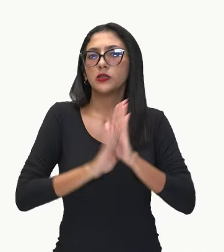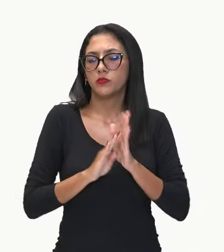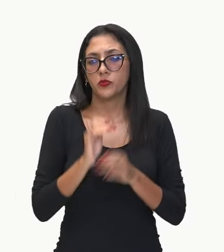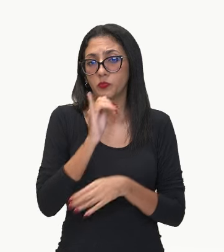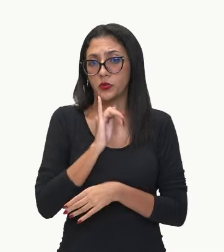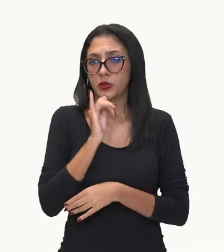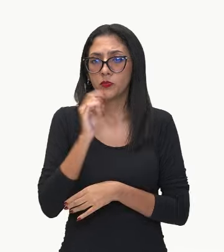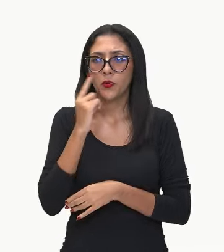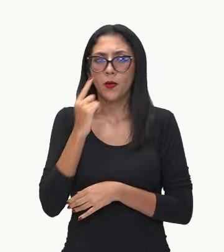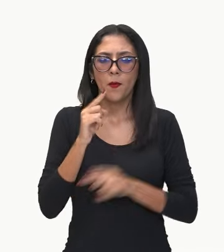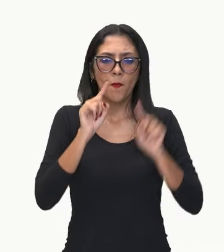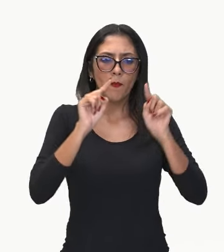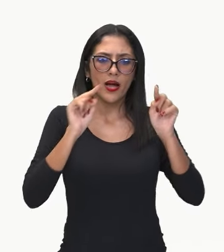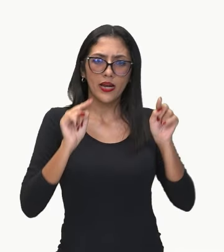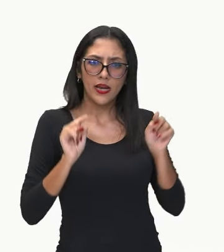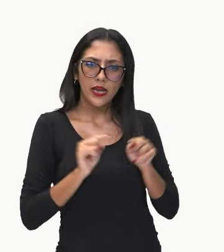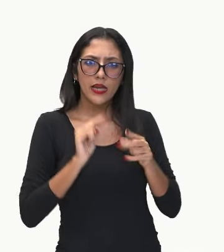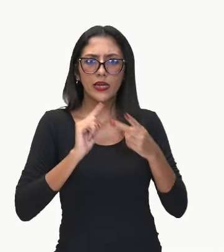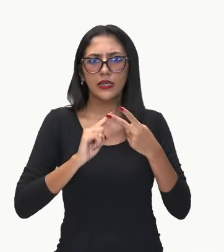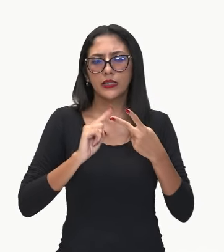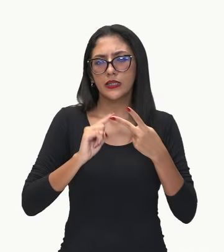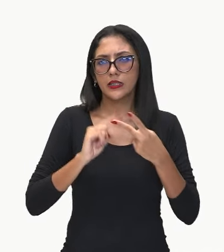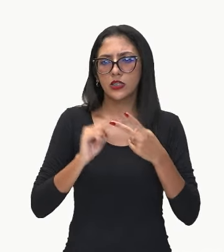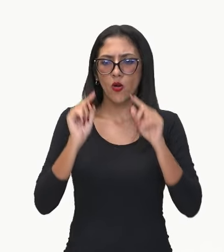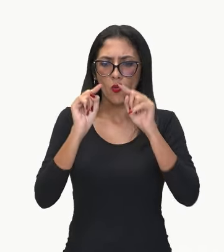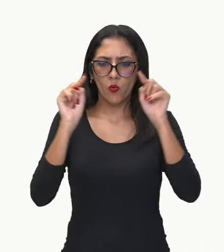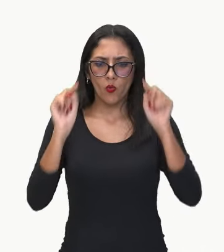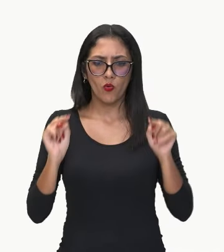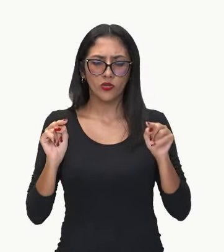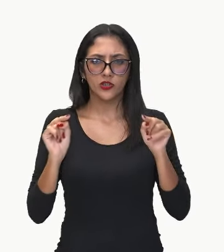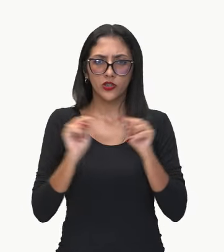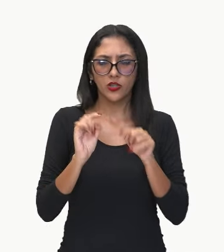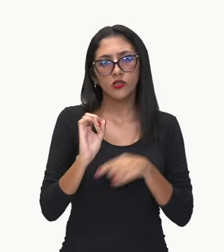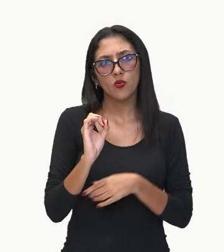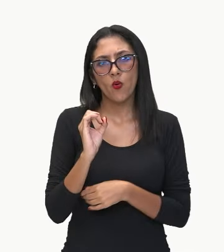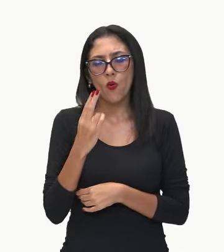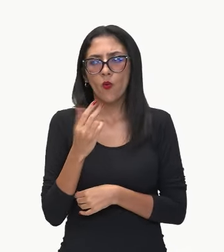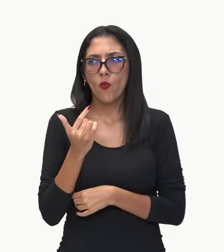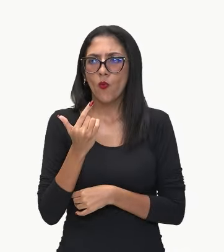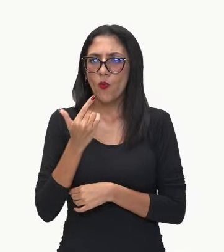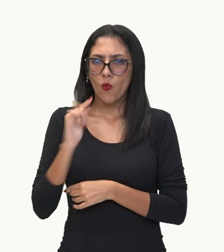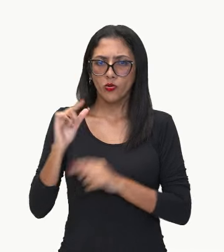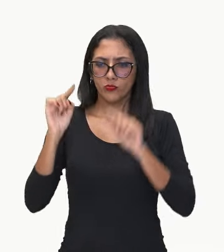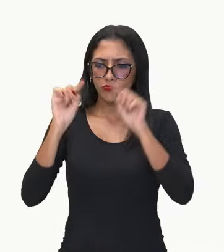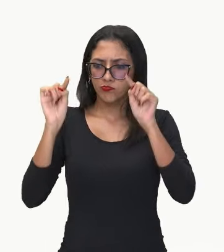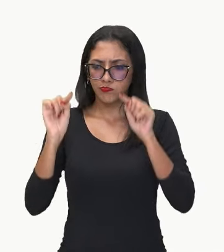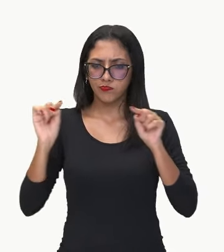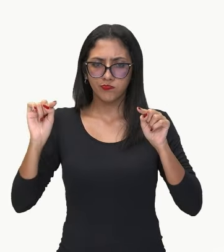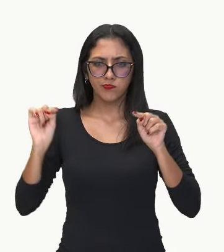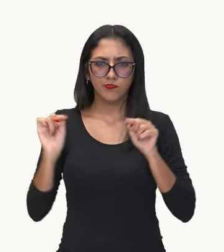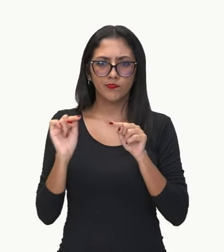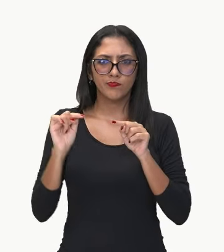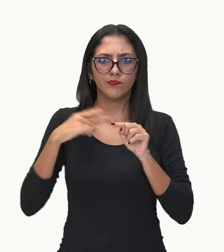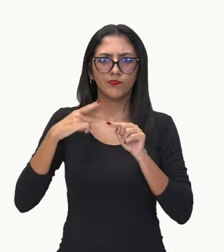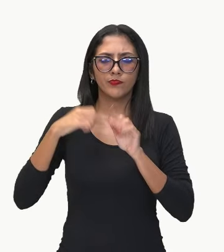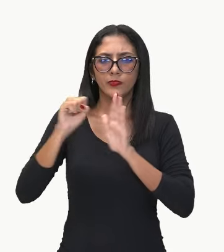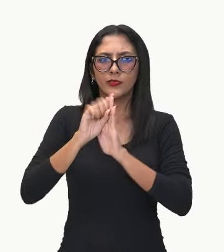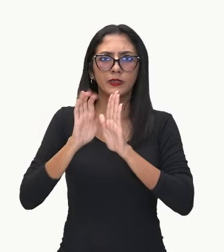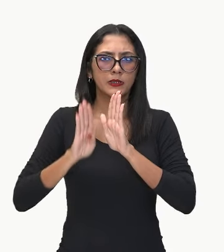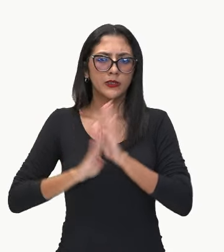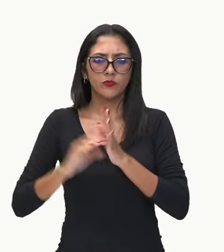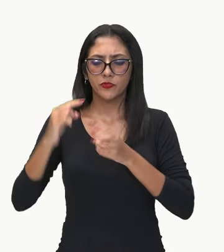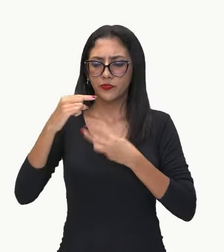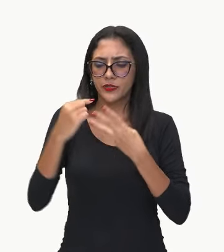parênteses, colchetes e chaves. É aquilo onde muitos alunos têm medo porque começa a ficar